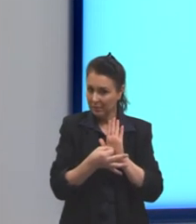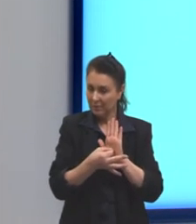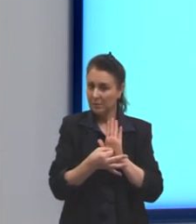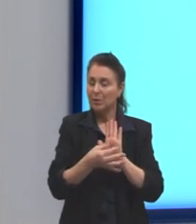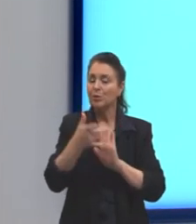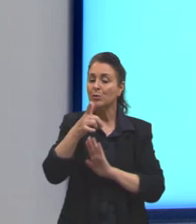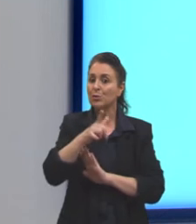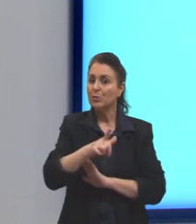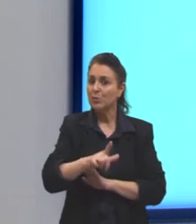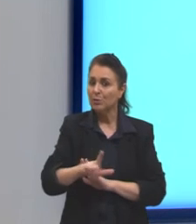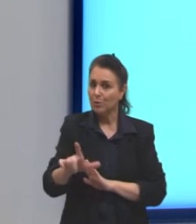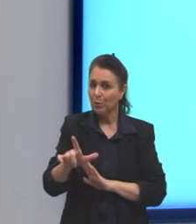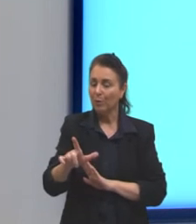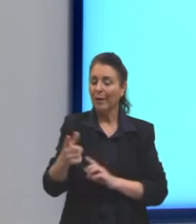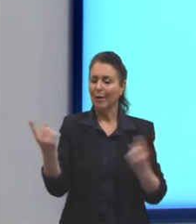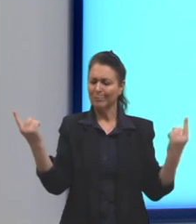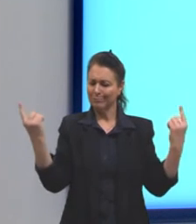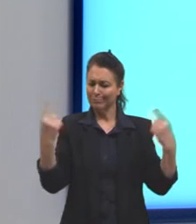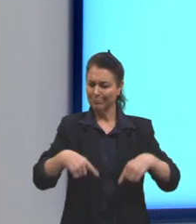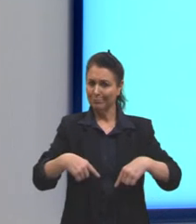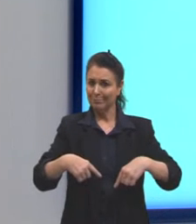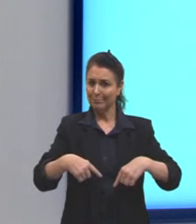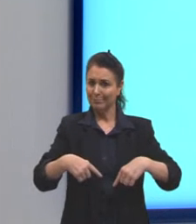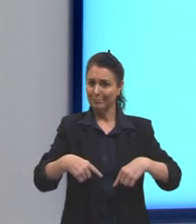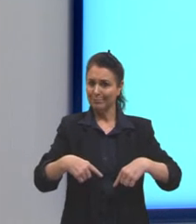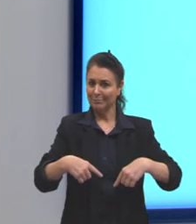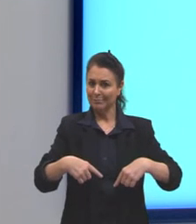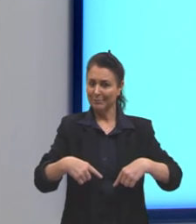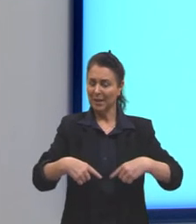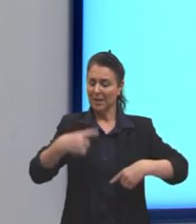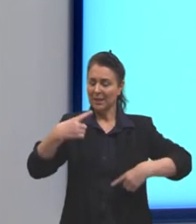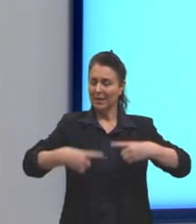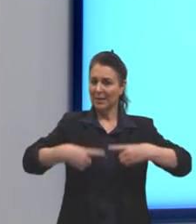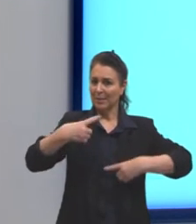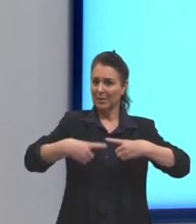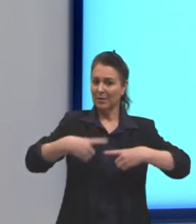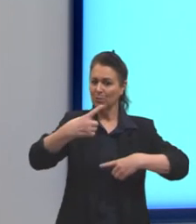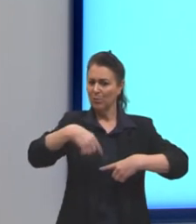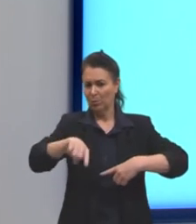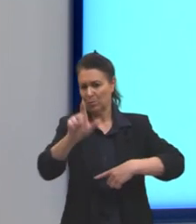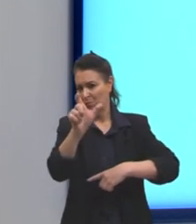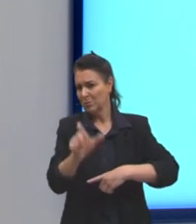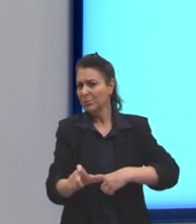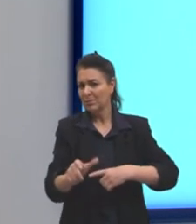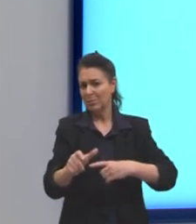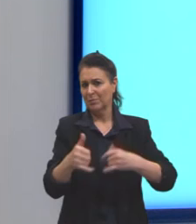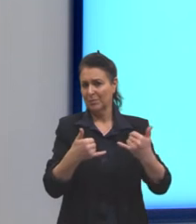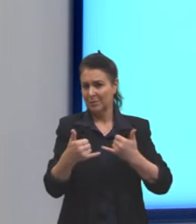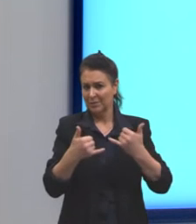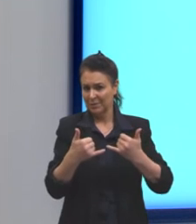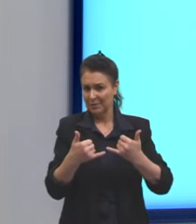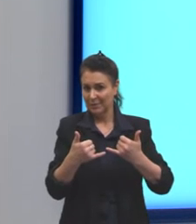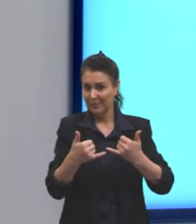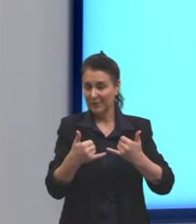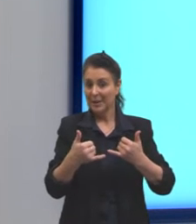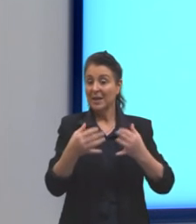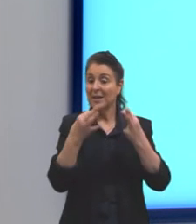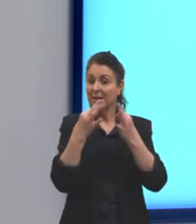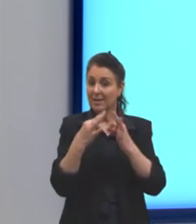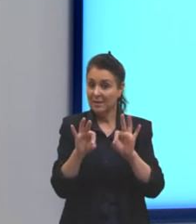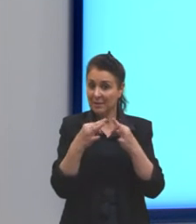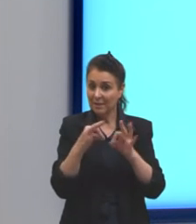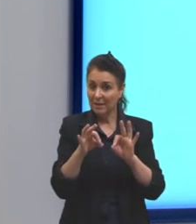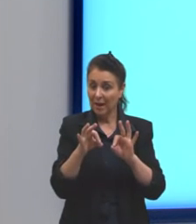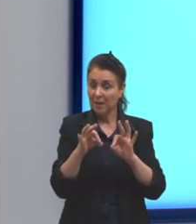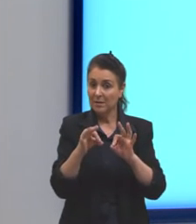de novo naquele ringue. A gente está brigando, debatendo com outra pessoa. E vai ser a sintaxe que vai